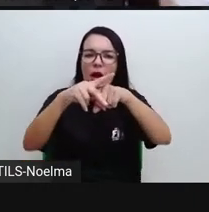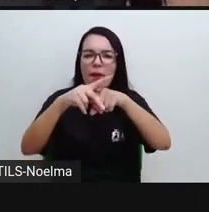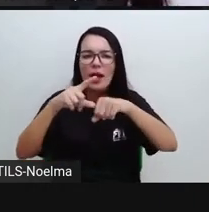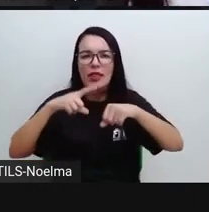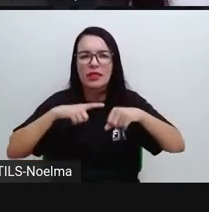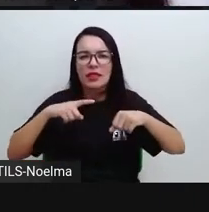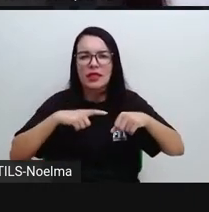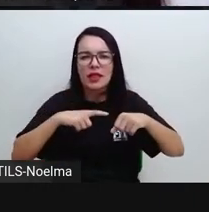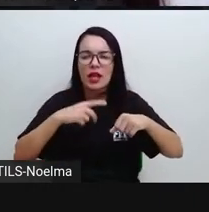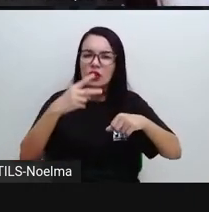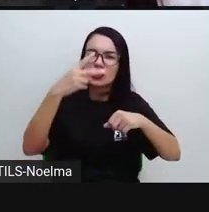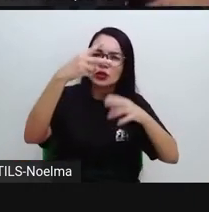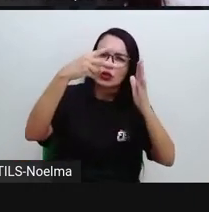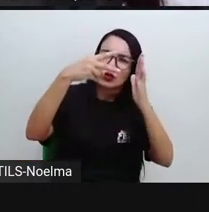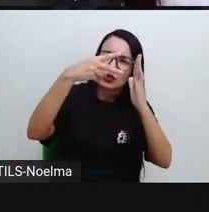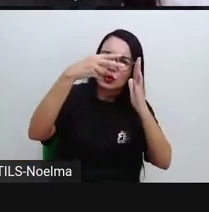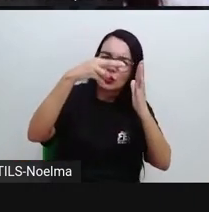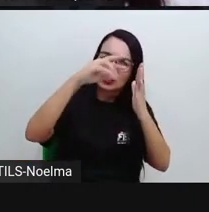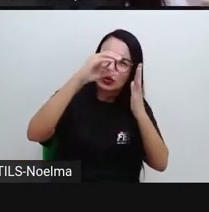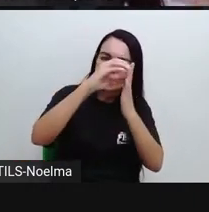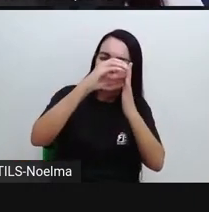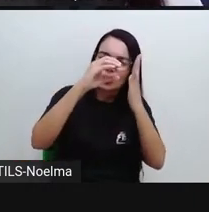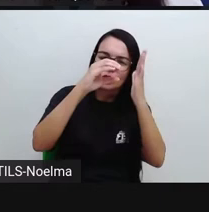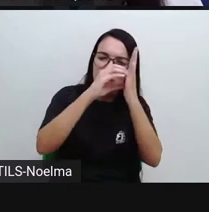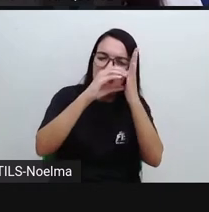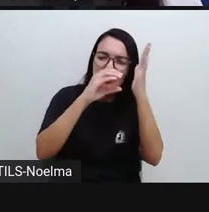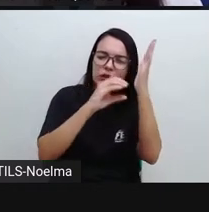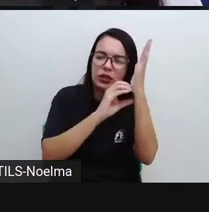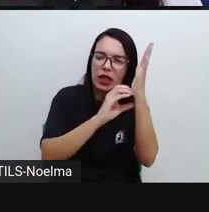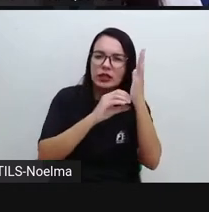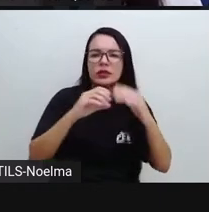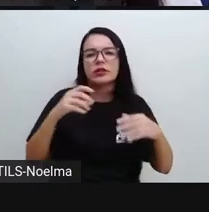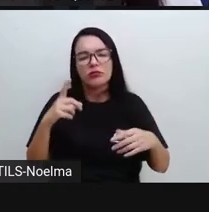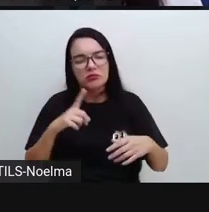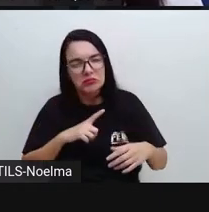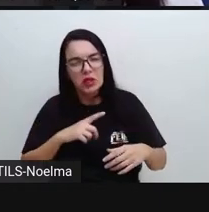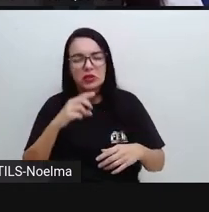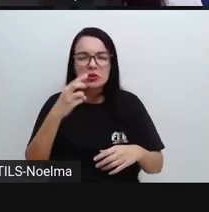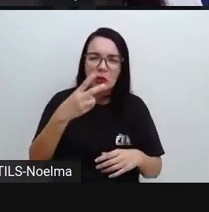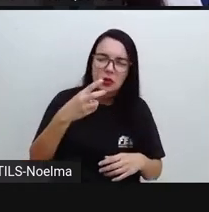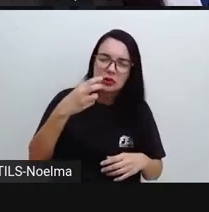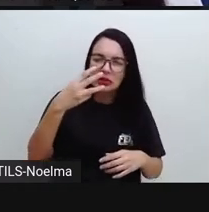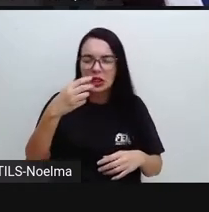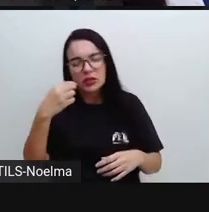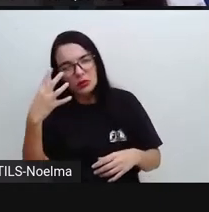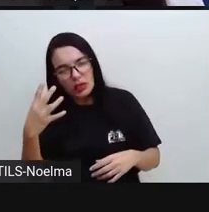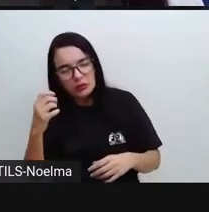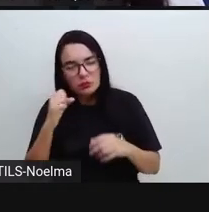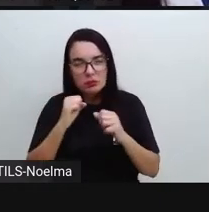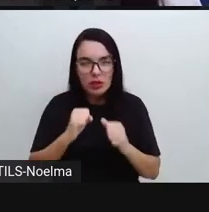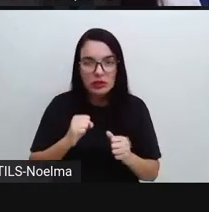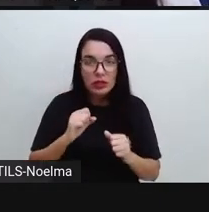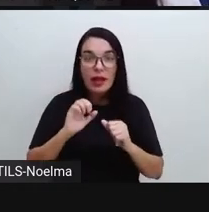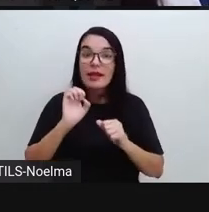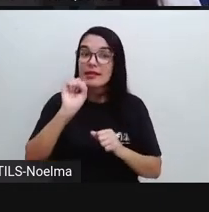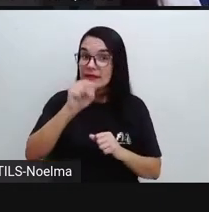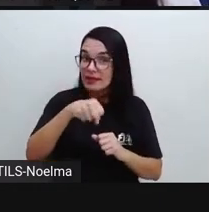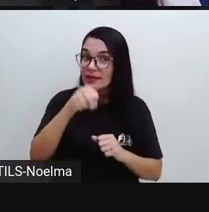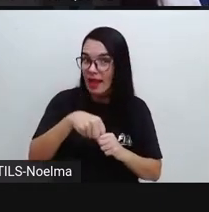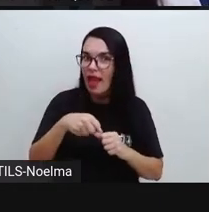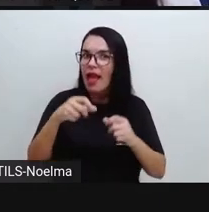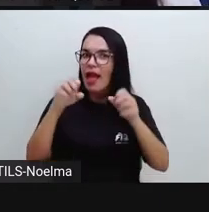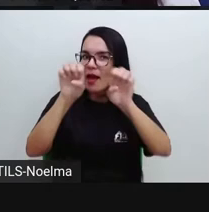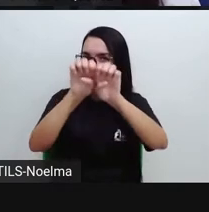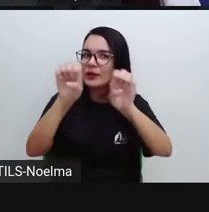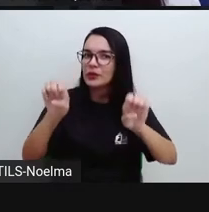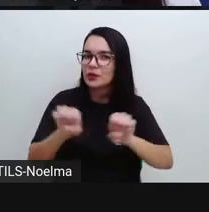pode ter dois, dois, três, quatro estrofes, né? De fato, isso é um estilo de poesia,